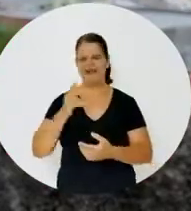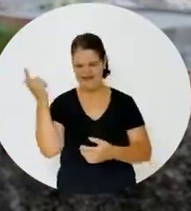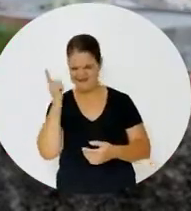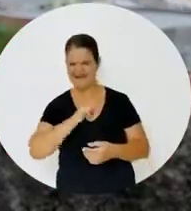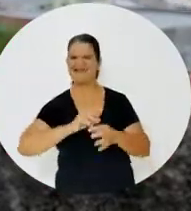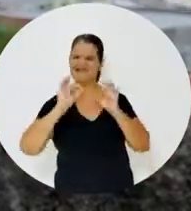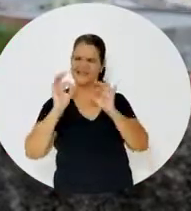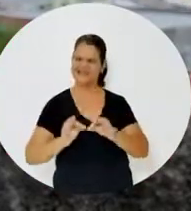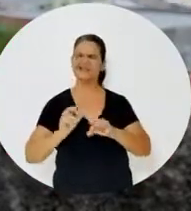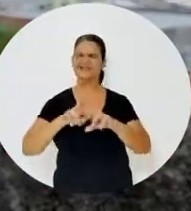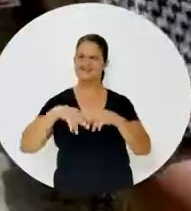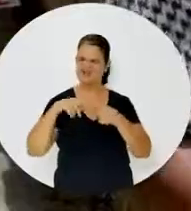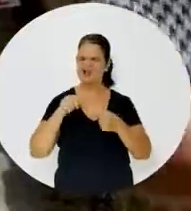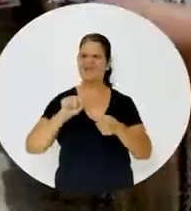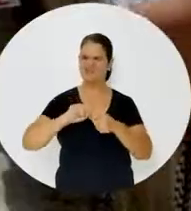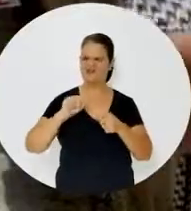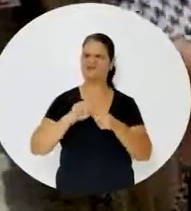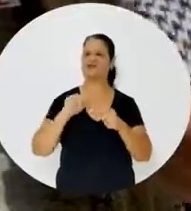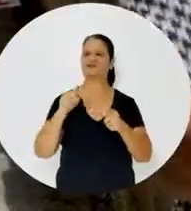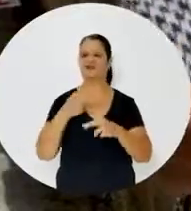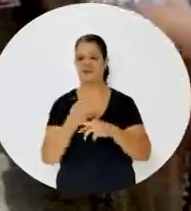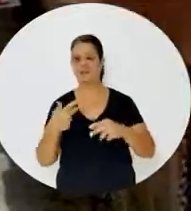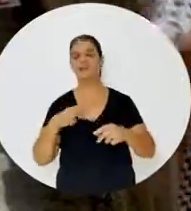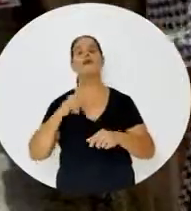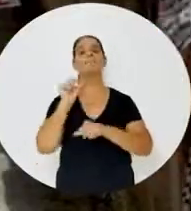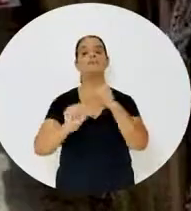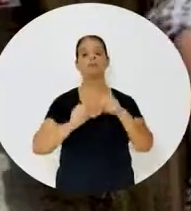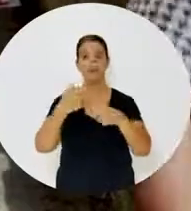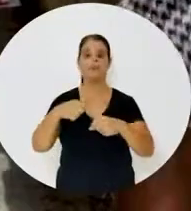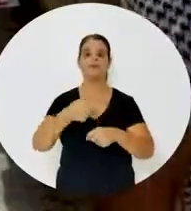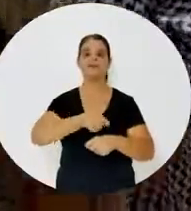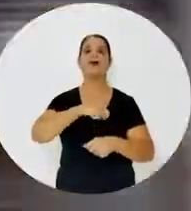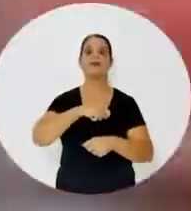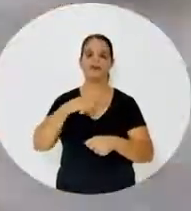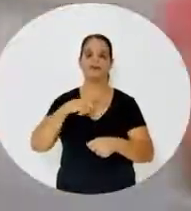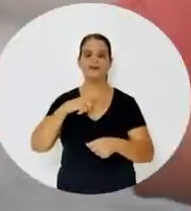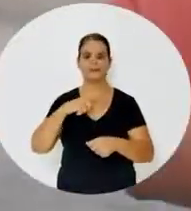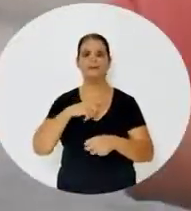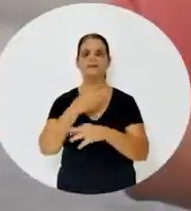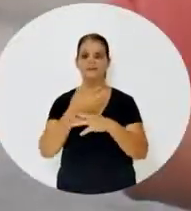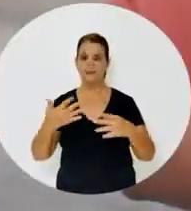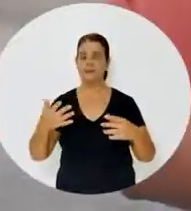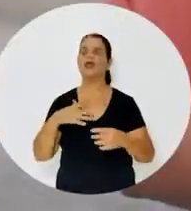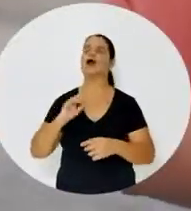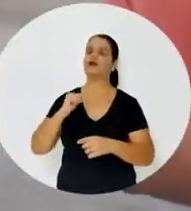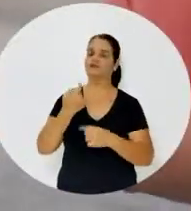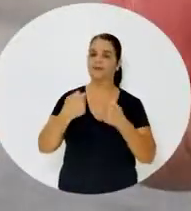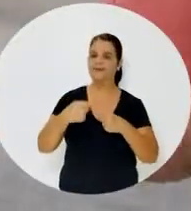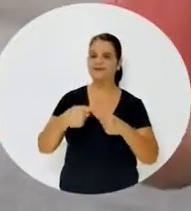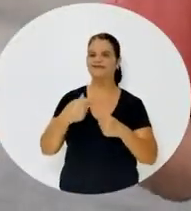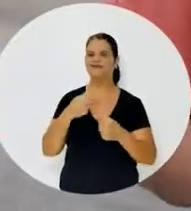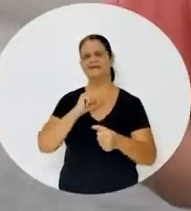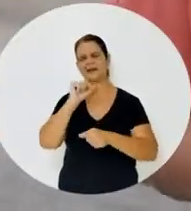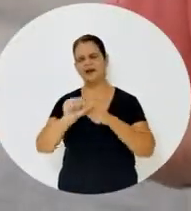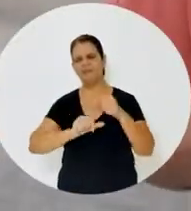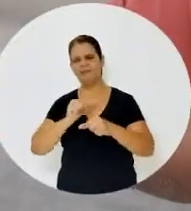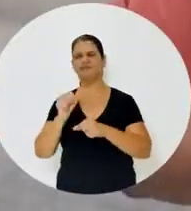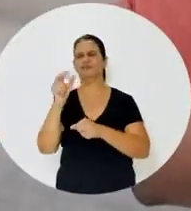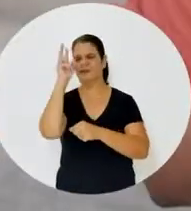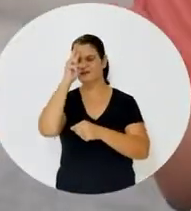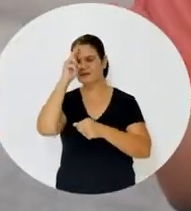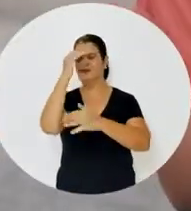certeza pra fazer isso. E pra ter mudança, tem que ter Marília Raj. A gente precisa virar essa página de